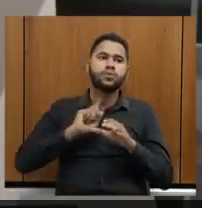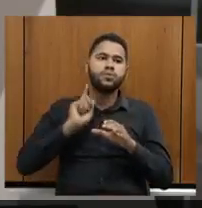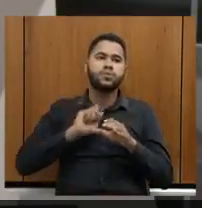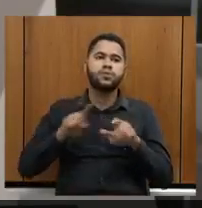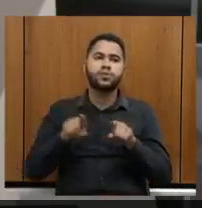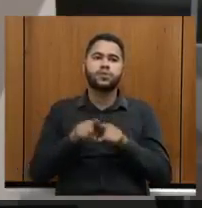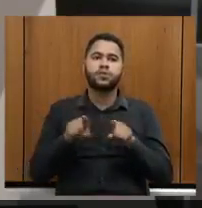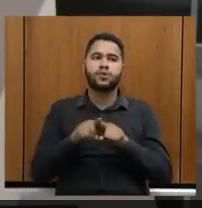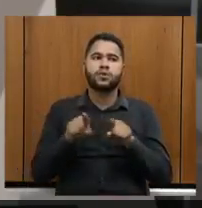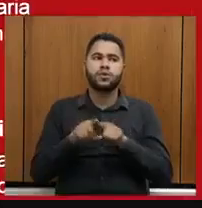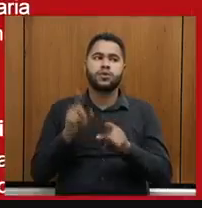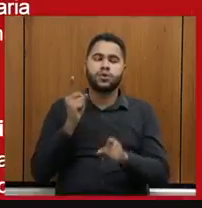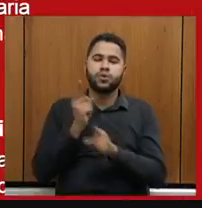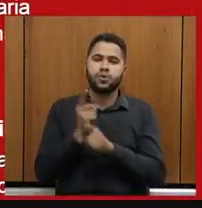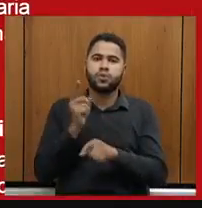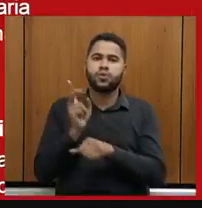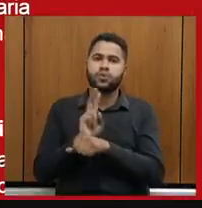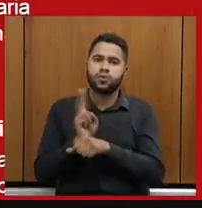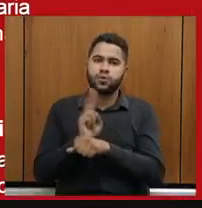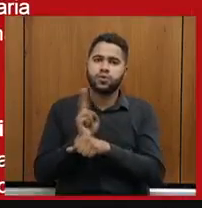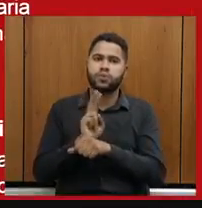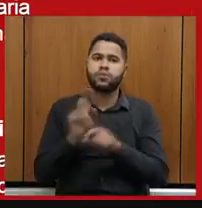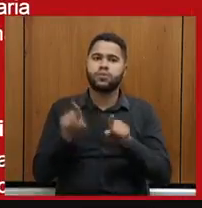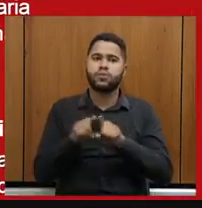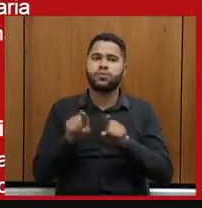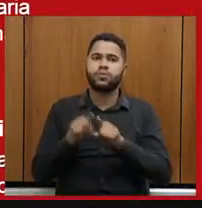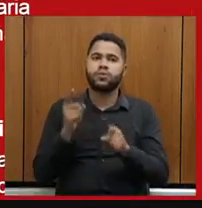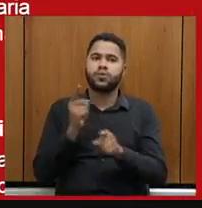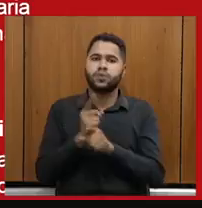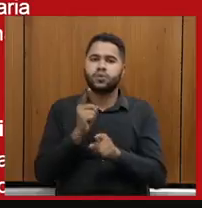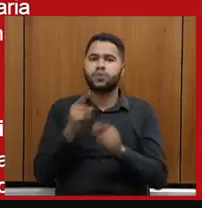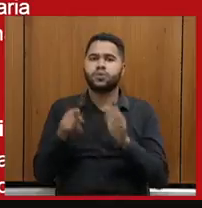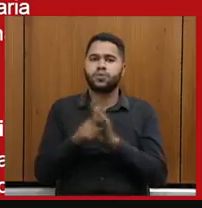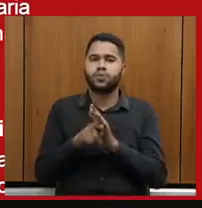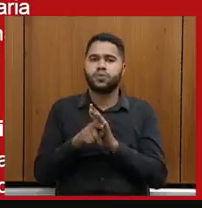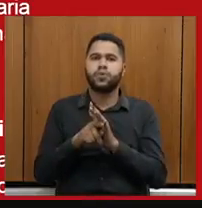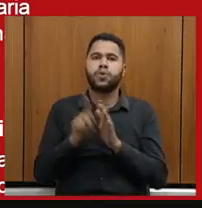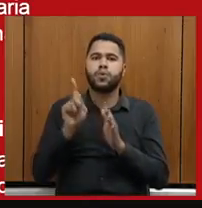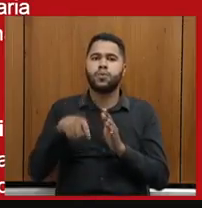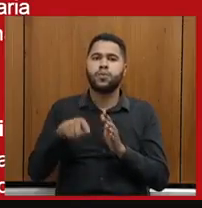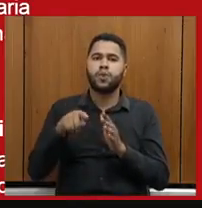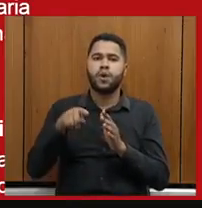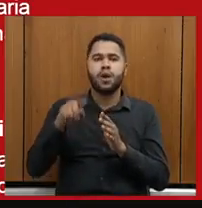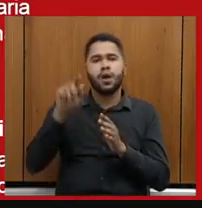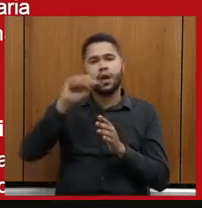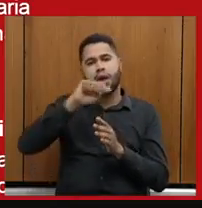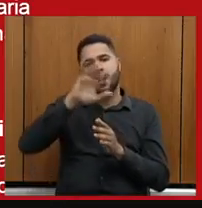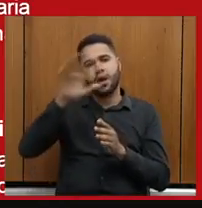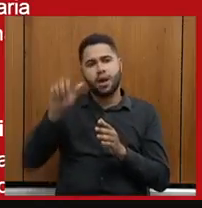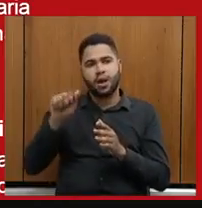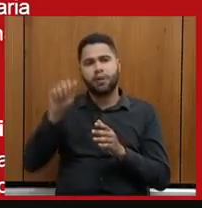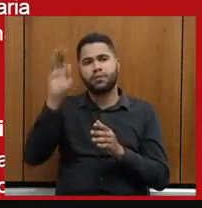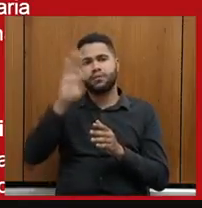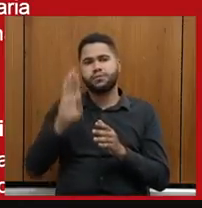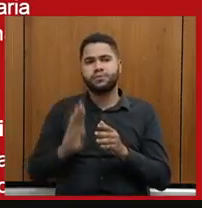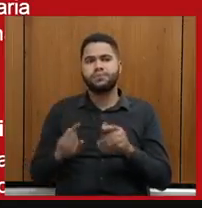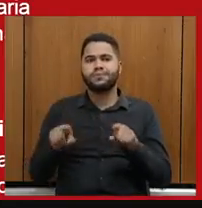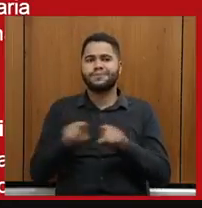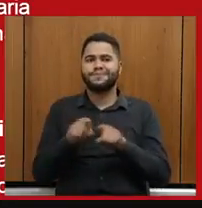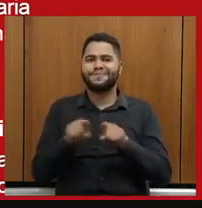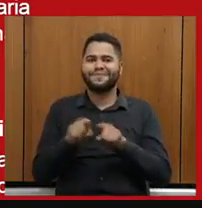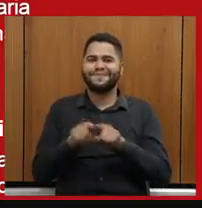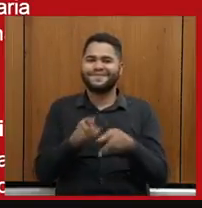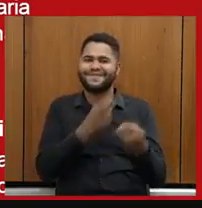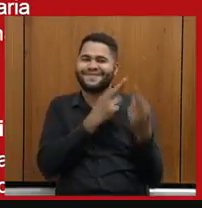chefes, encontro da afromineiridade. Esse encontro da afromineiridade é muito importante, porque a cultura negra tem um papel,